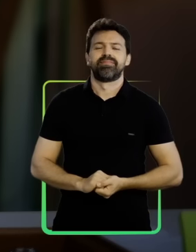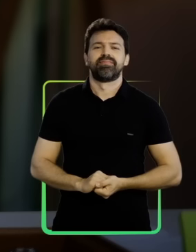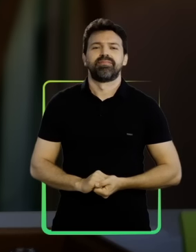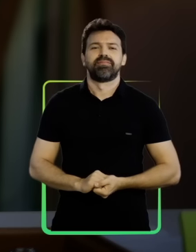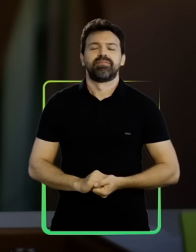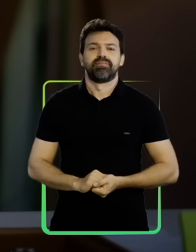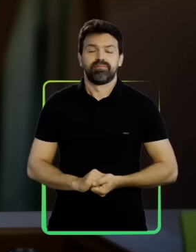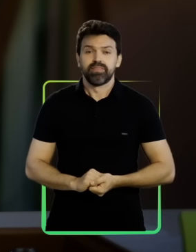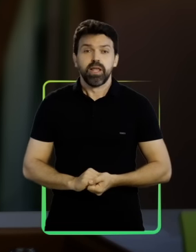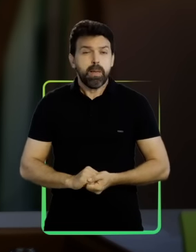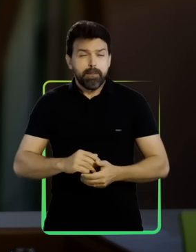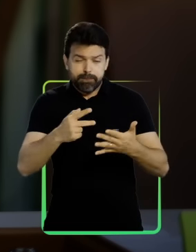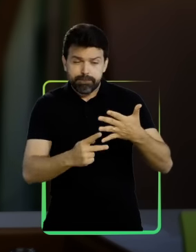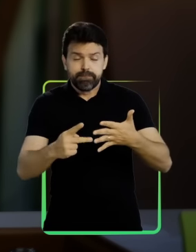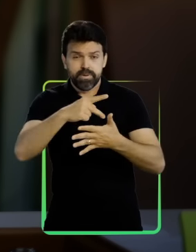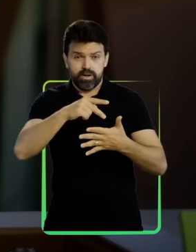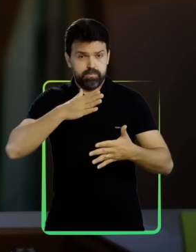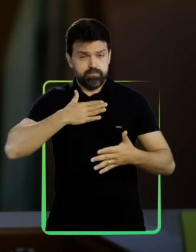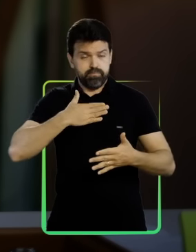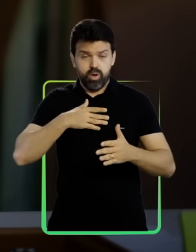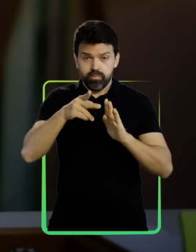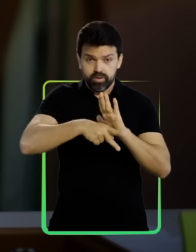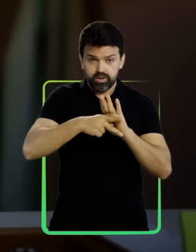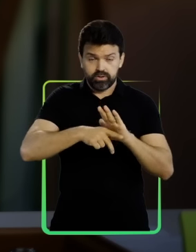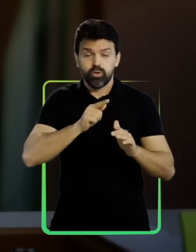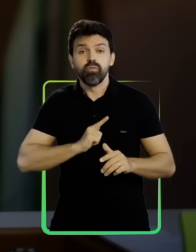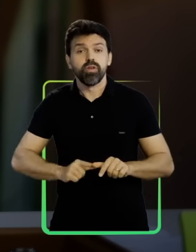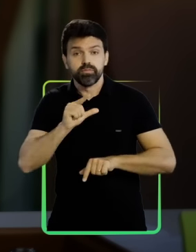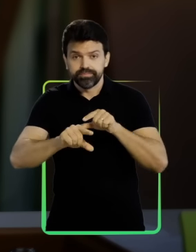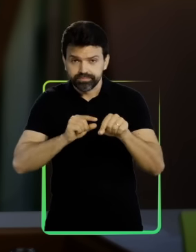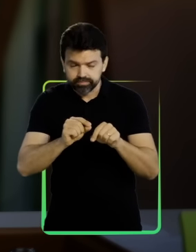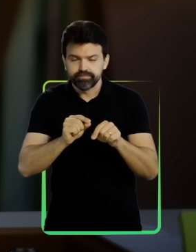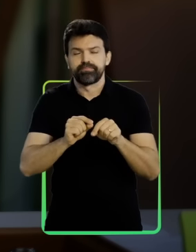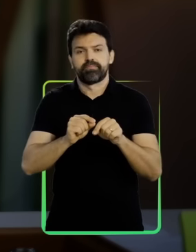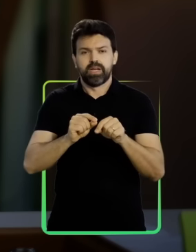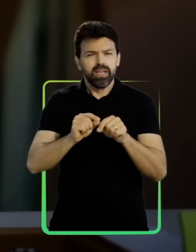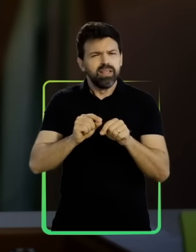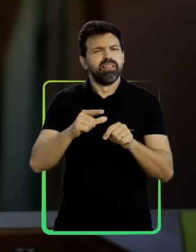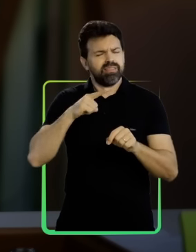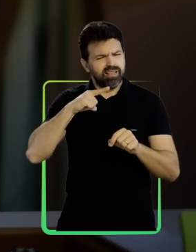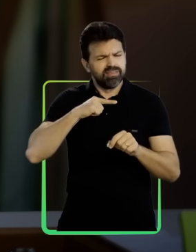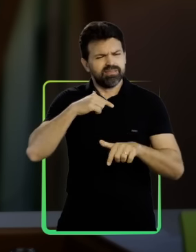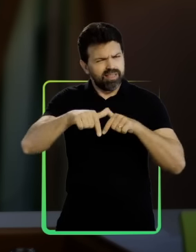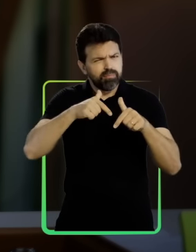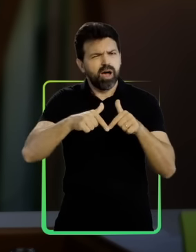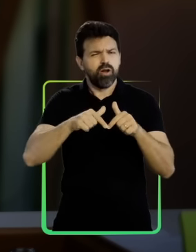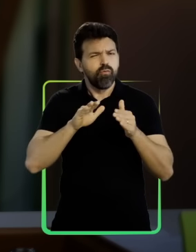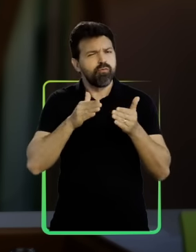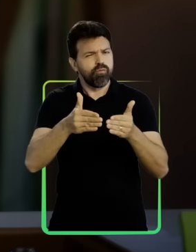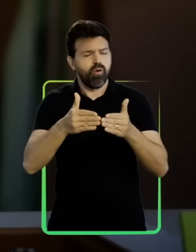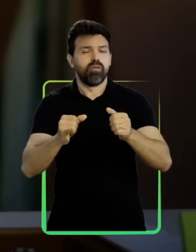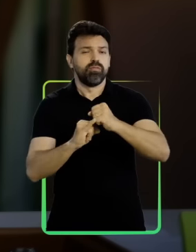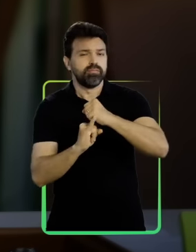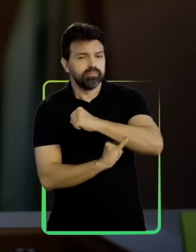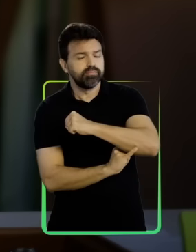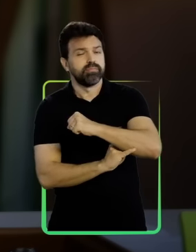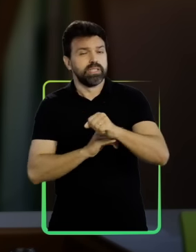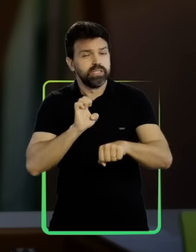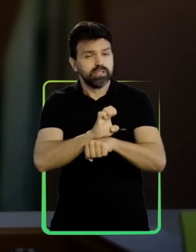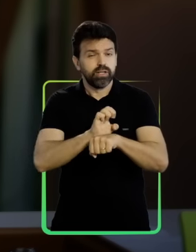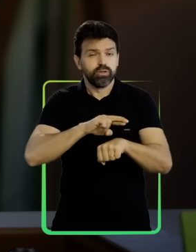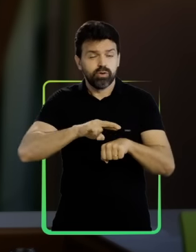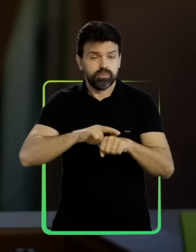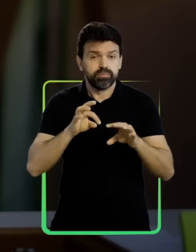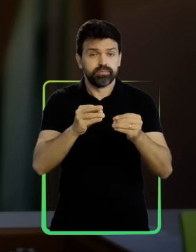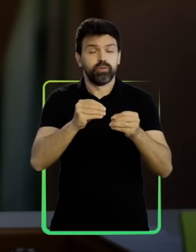Uma das prioridades no meu plano de governo. É um grande trabalho pela infraestrutura em todo o